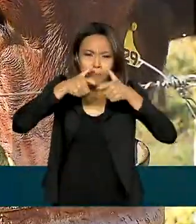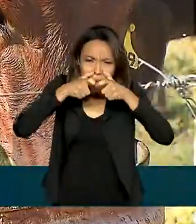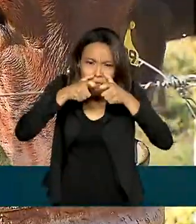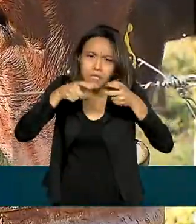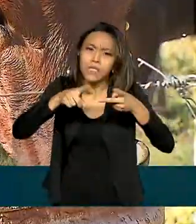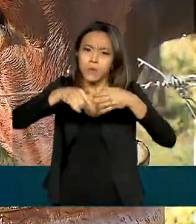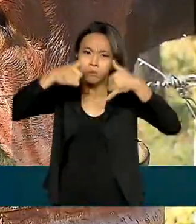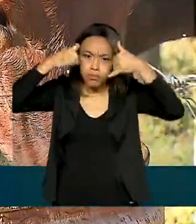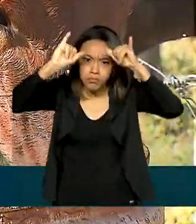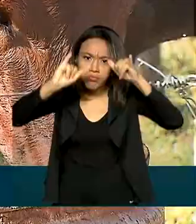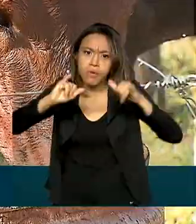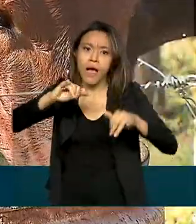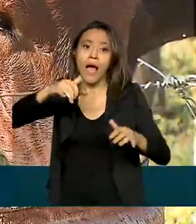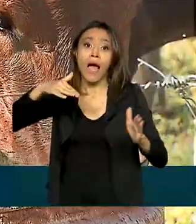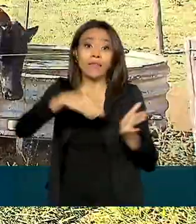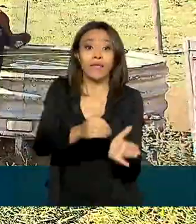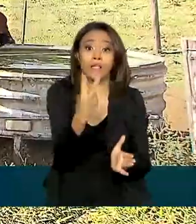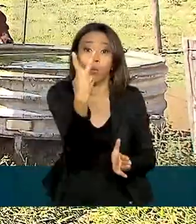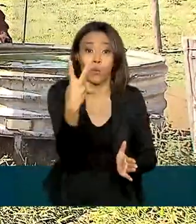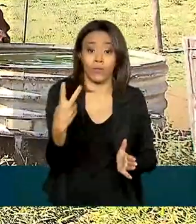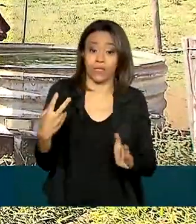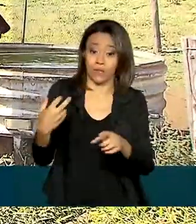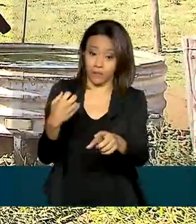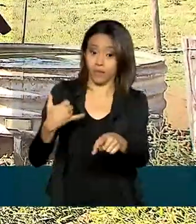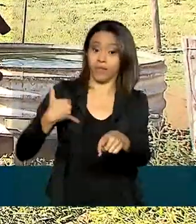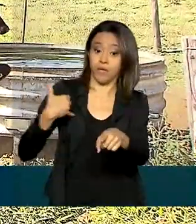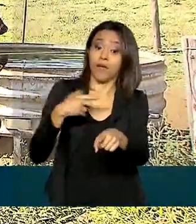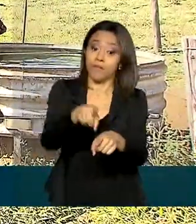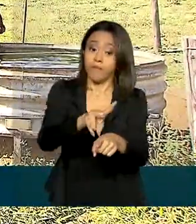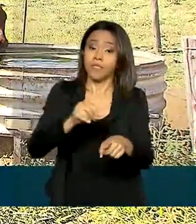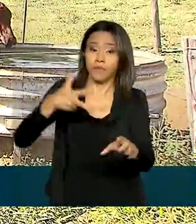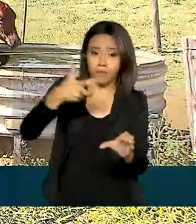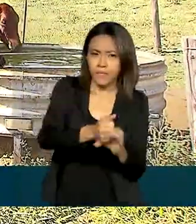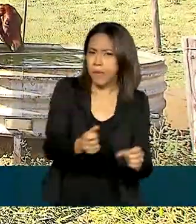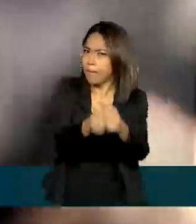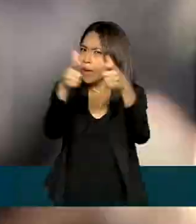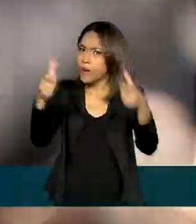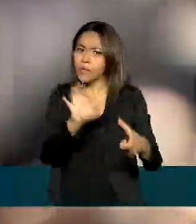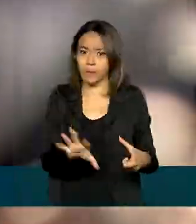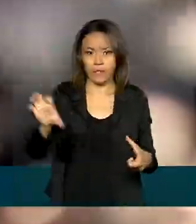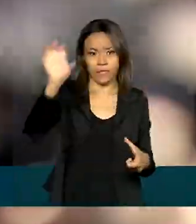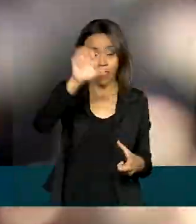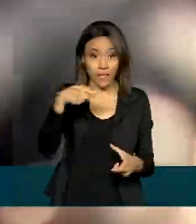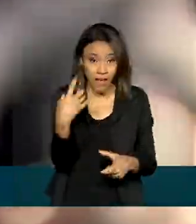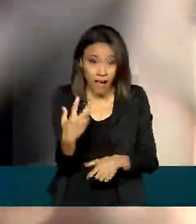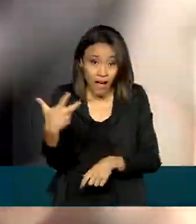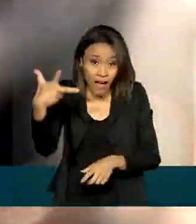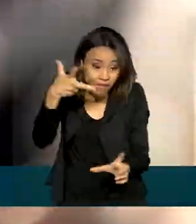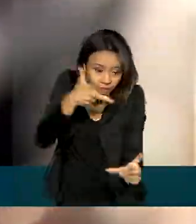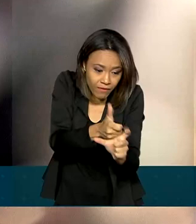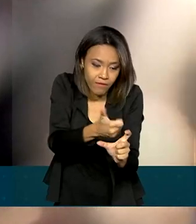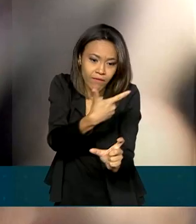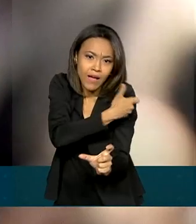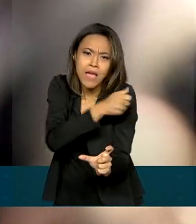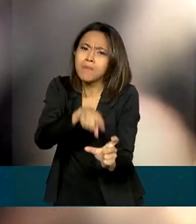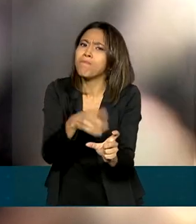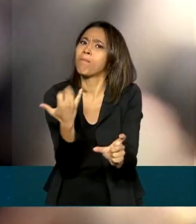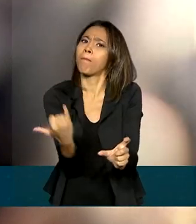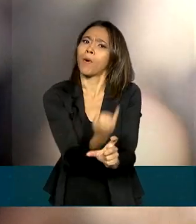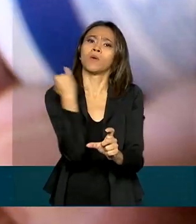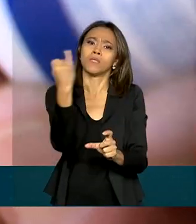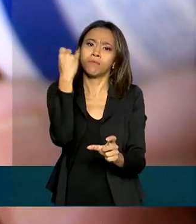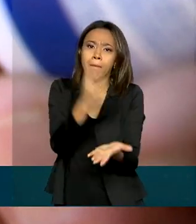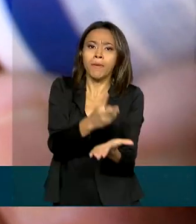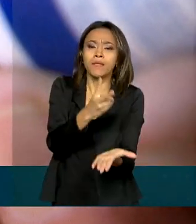imunizados conforme o calendário nacional de vacinação na maioria dos estados. A vacina é importante para manter o status do Brasil